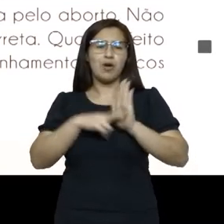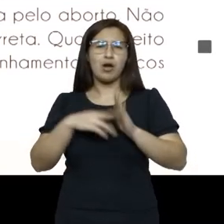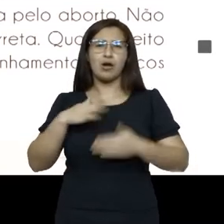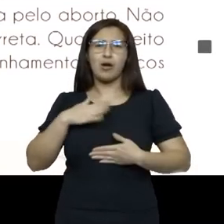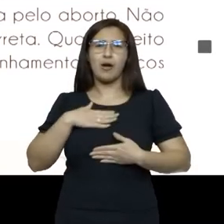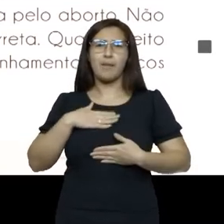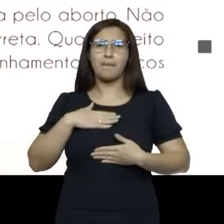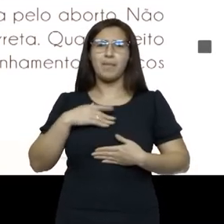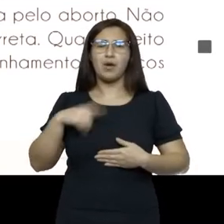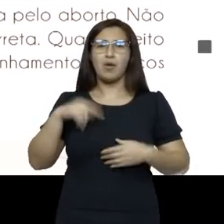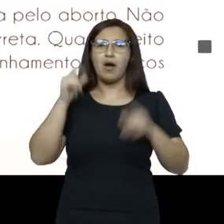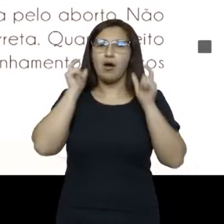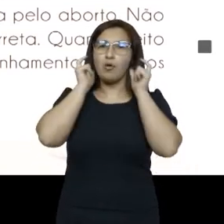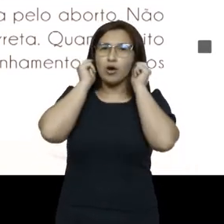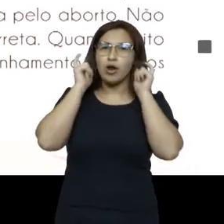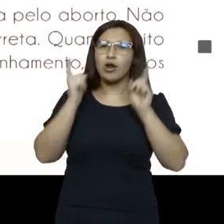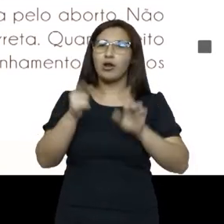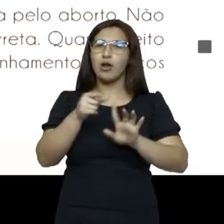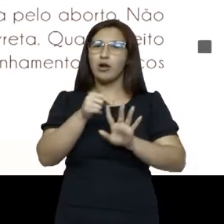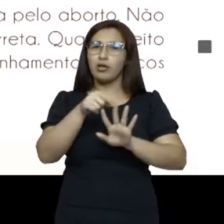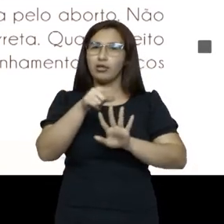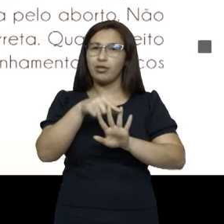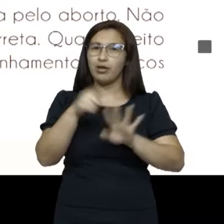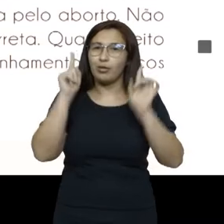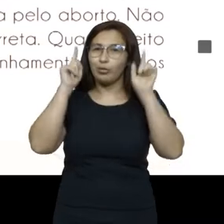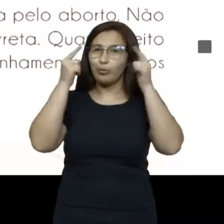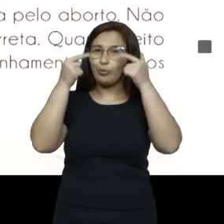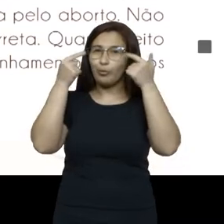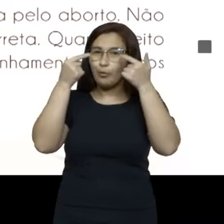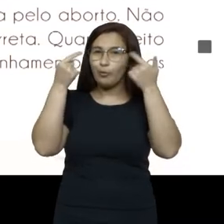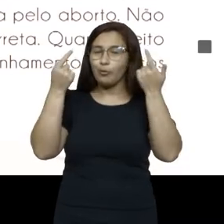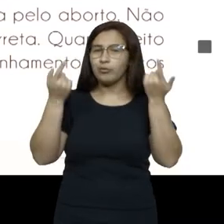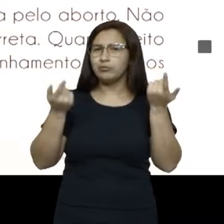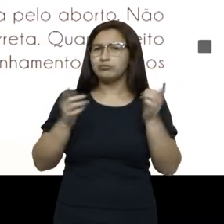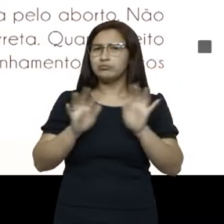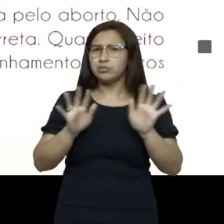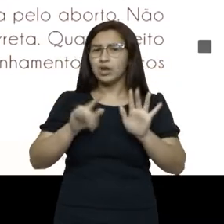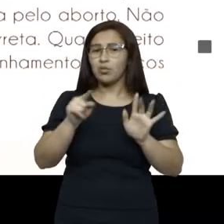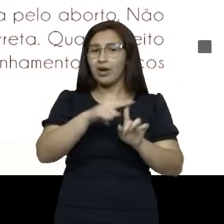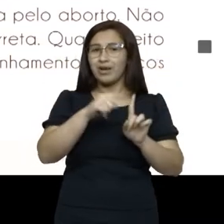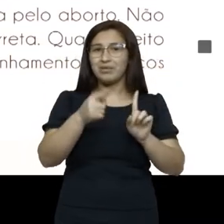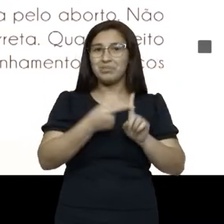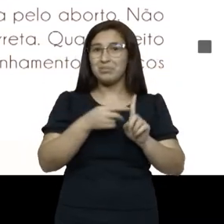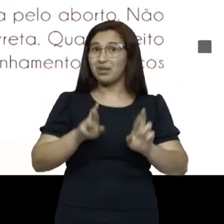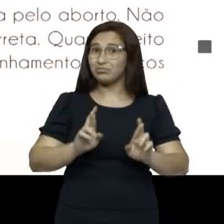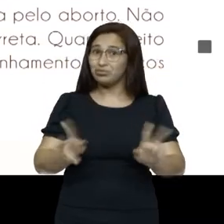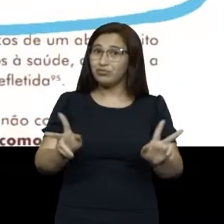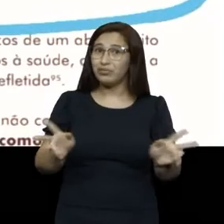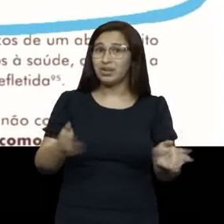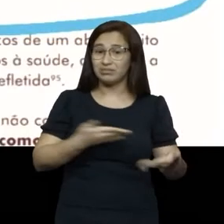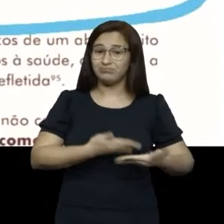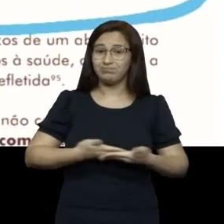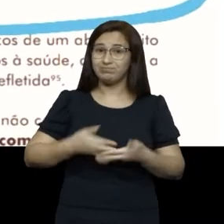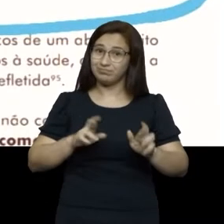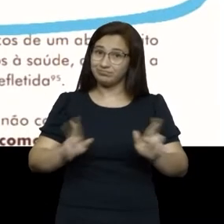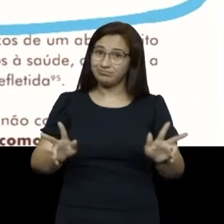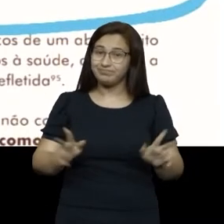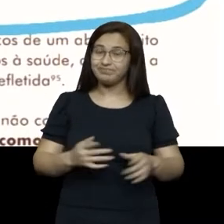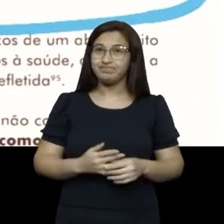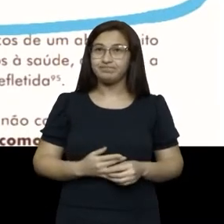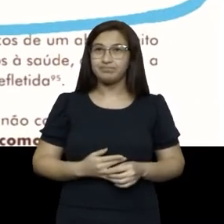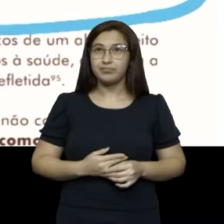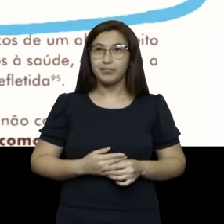tua orelha o teu dedo é teu zóio não é o bebê que está dentro mas olha só a próxima ali deputado